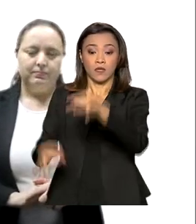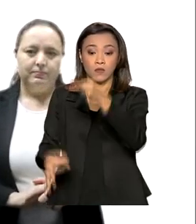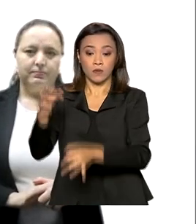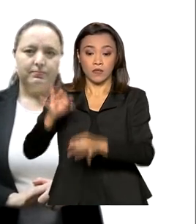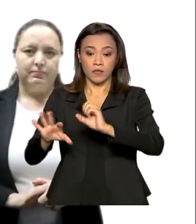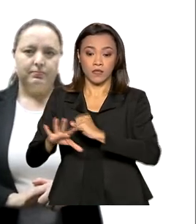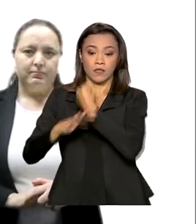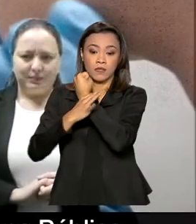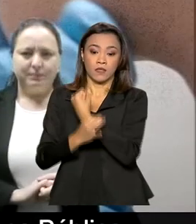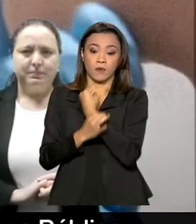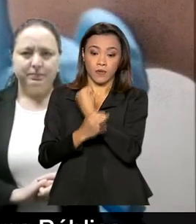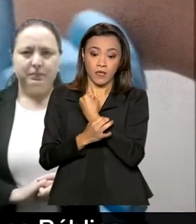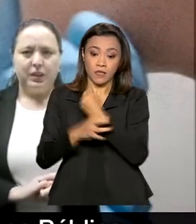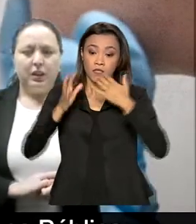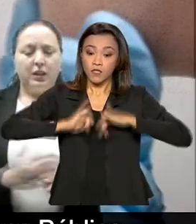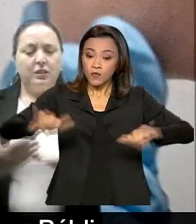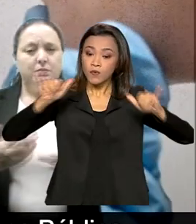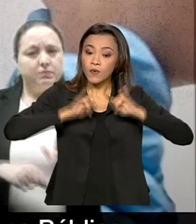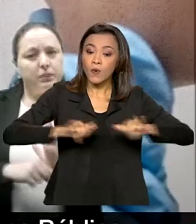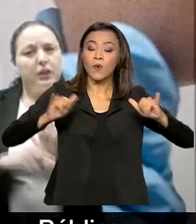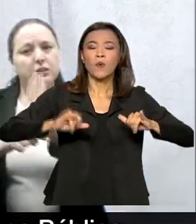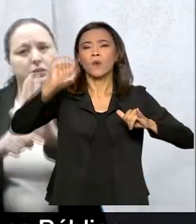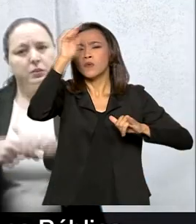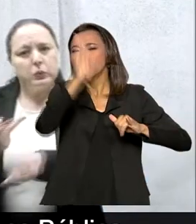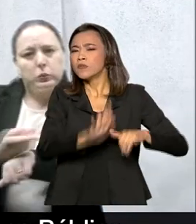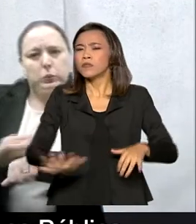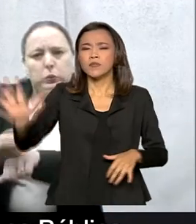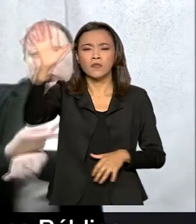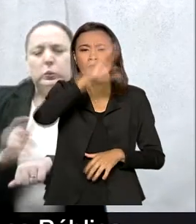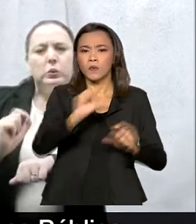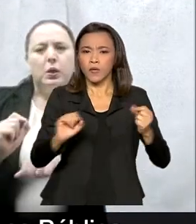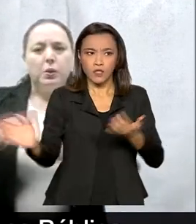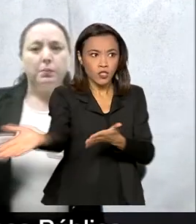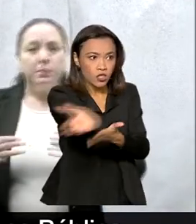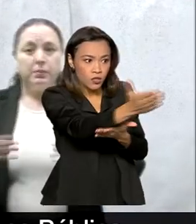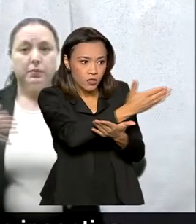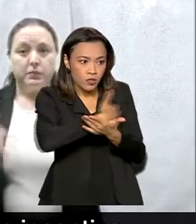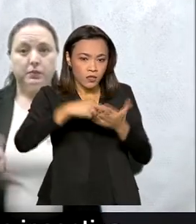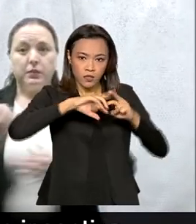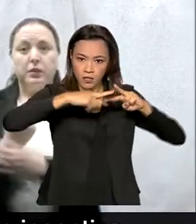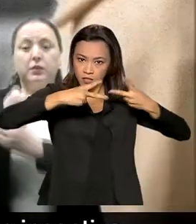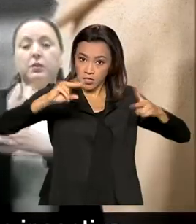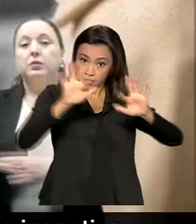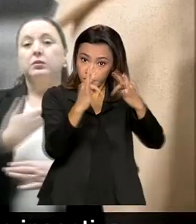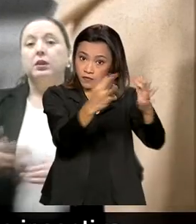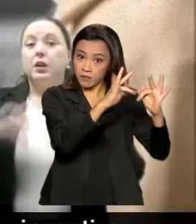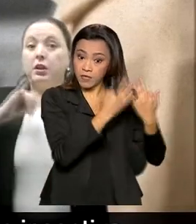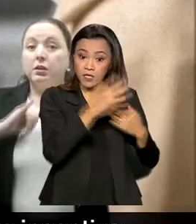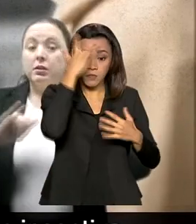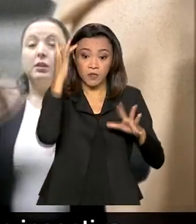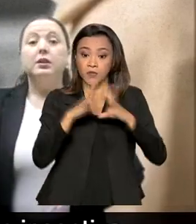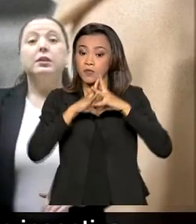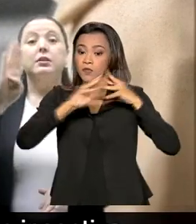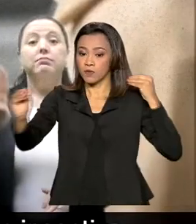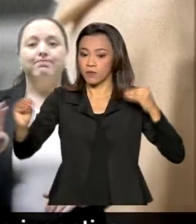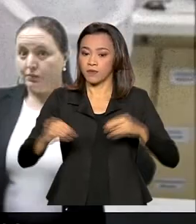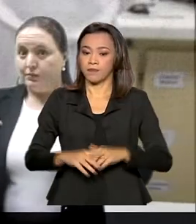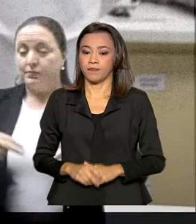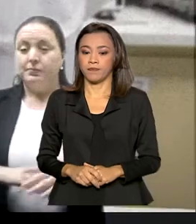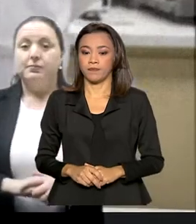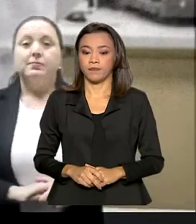Pública lançou a campanha nacional de coleta de DNA de familiares de pessoas desaparecidas.